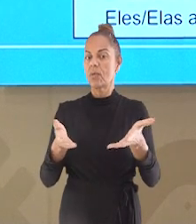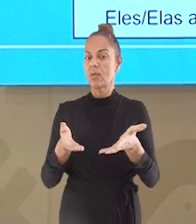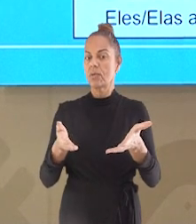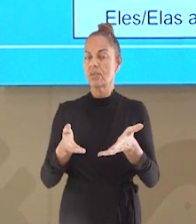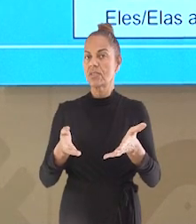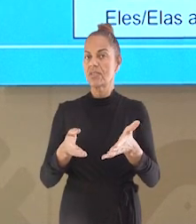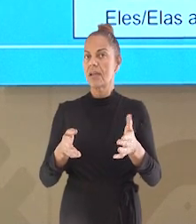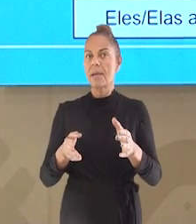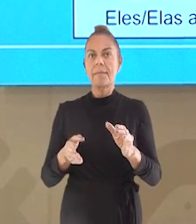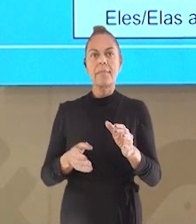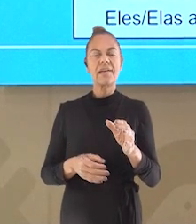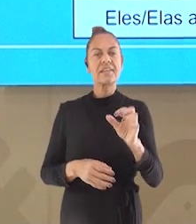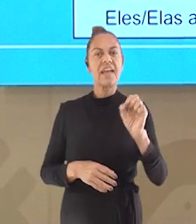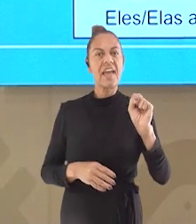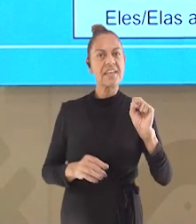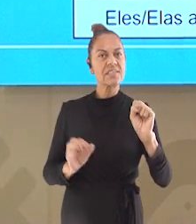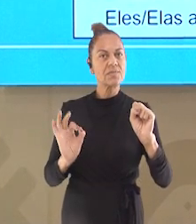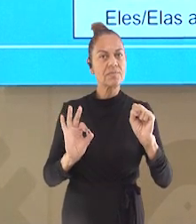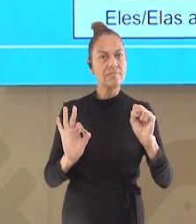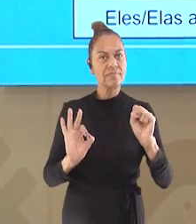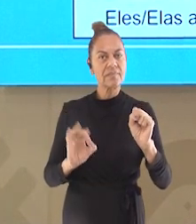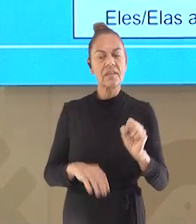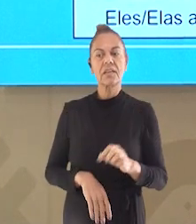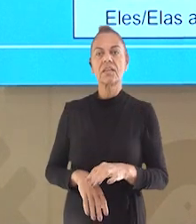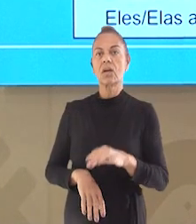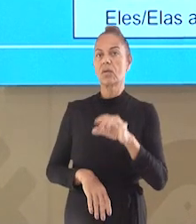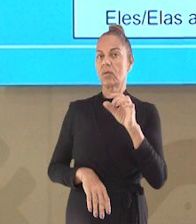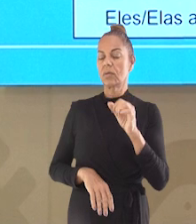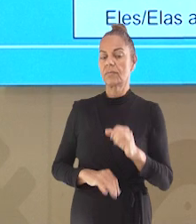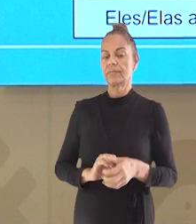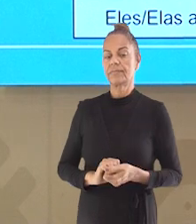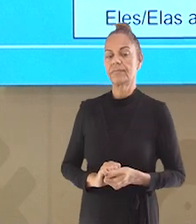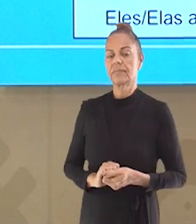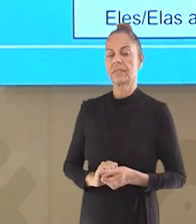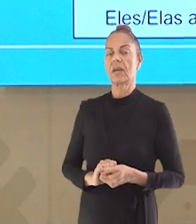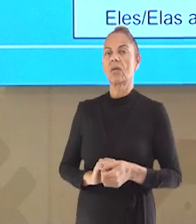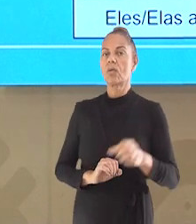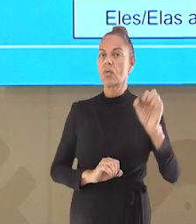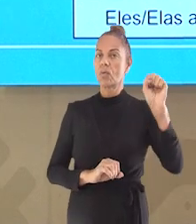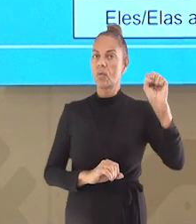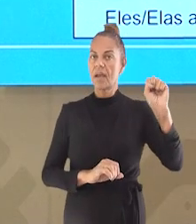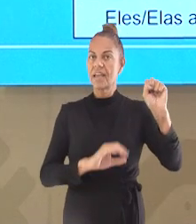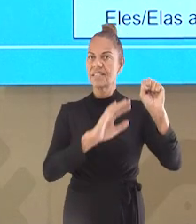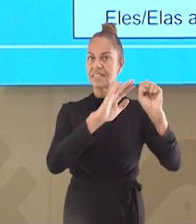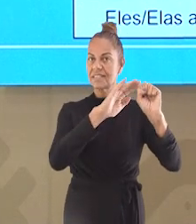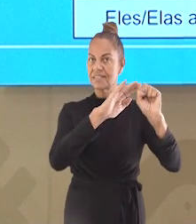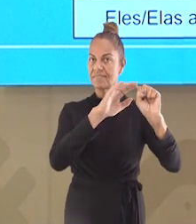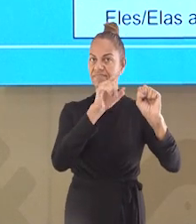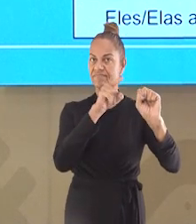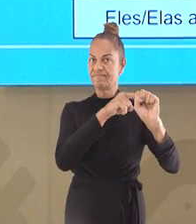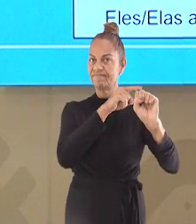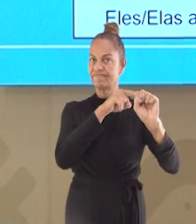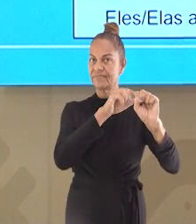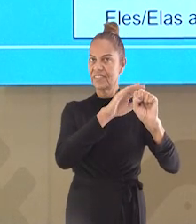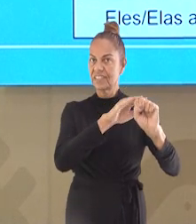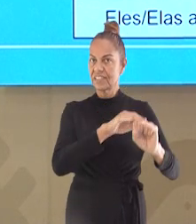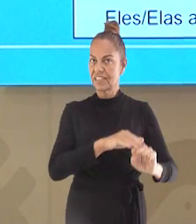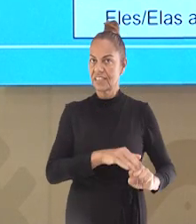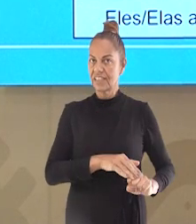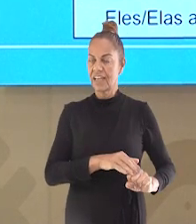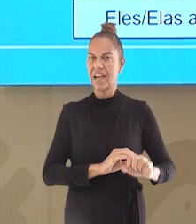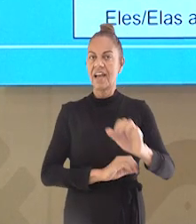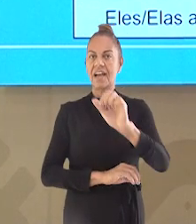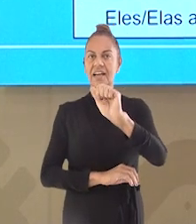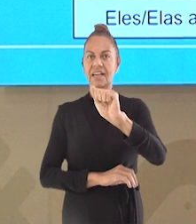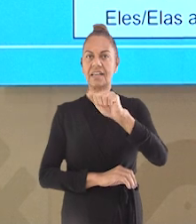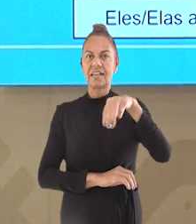do presente do indicativo menos o S. Então, aqui ó, é tu amas. Eu vou tirar